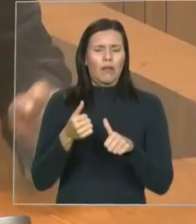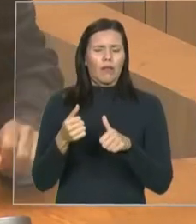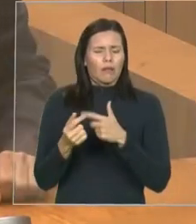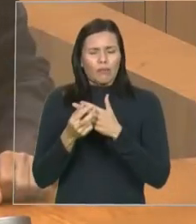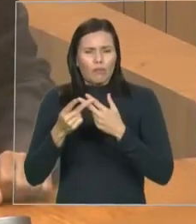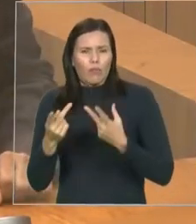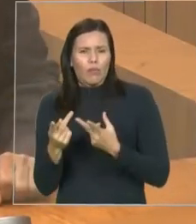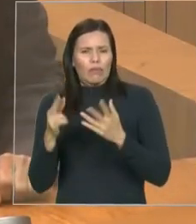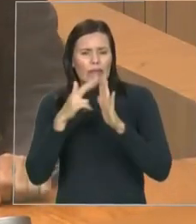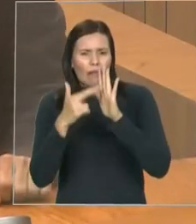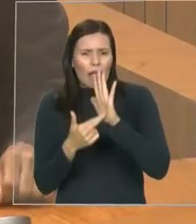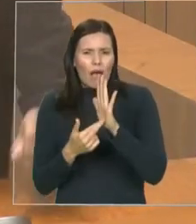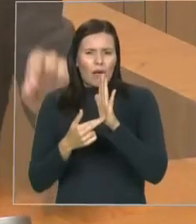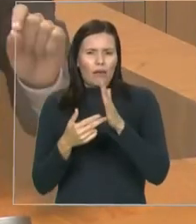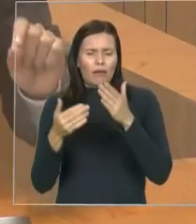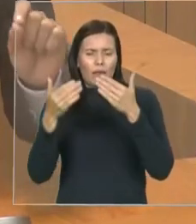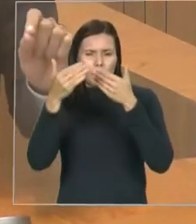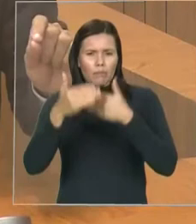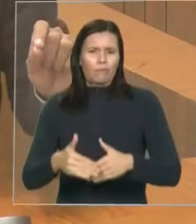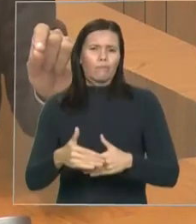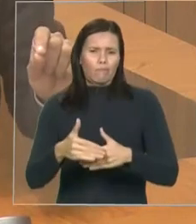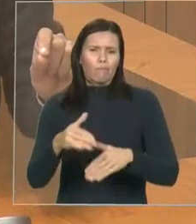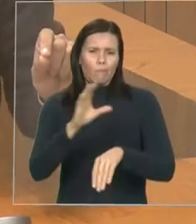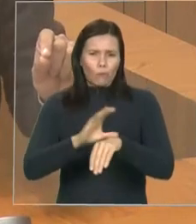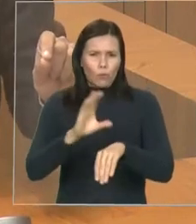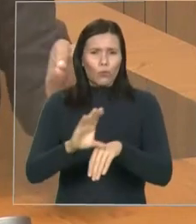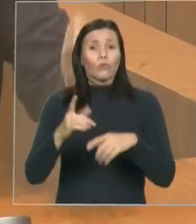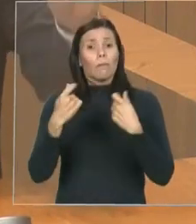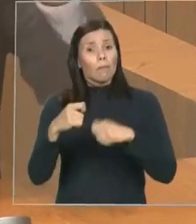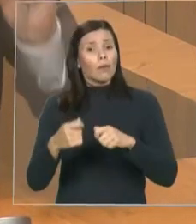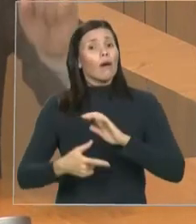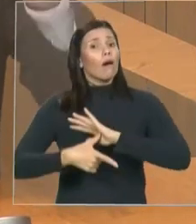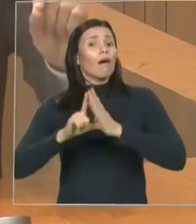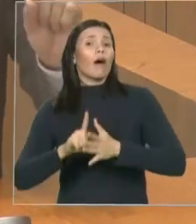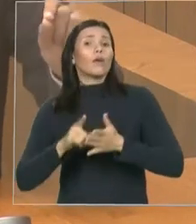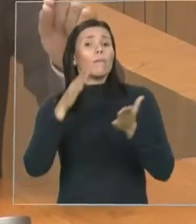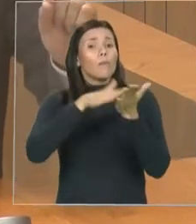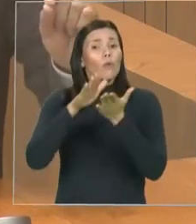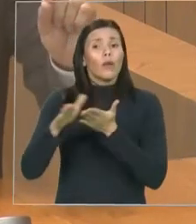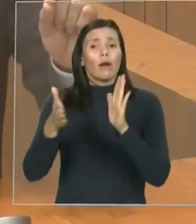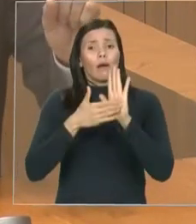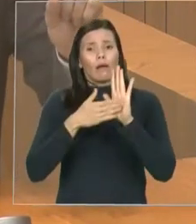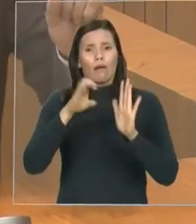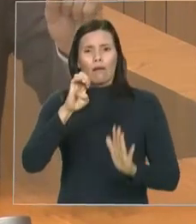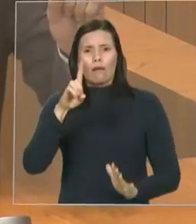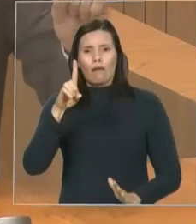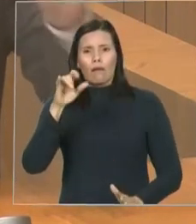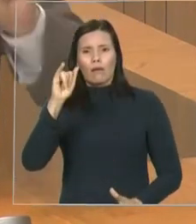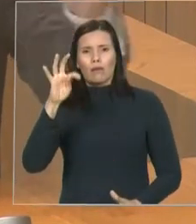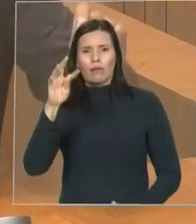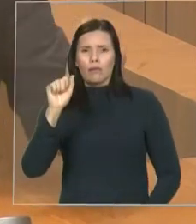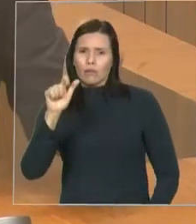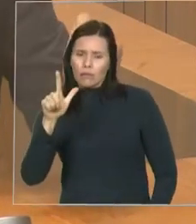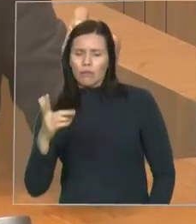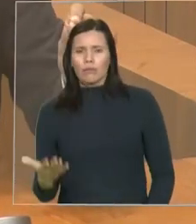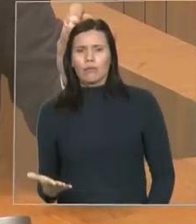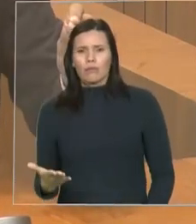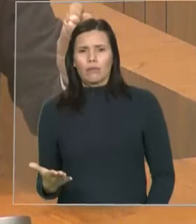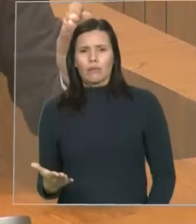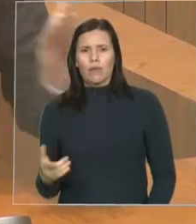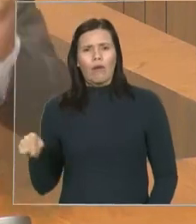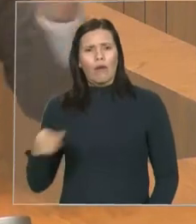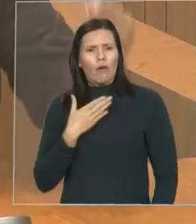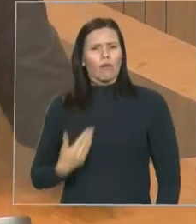Só para concluir, senhor presidente, deputado Marques Barros, o que o governador Flávio Gino fez foi de tamanha gravidade,